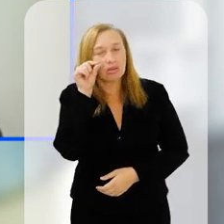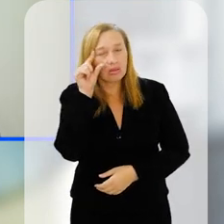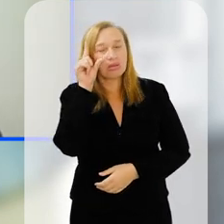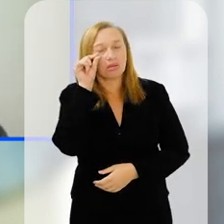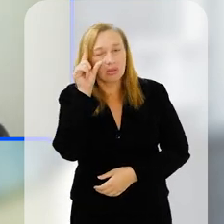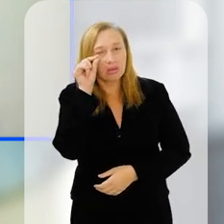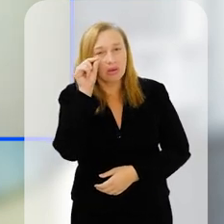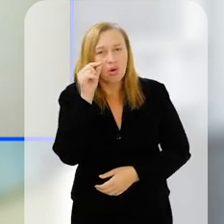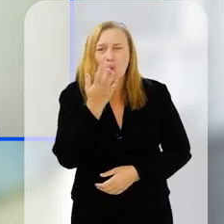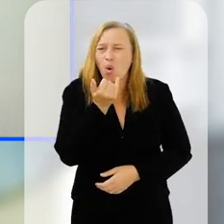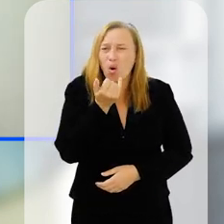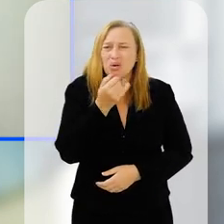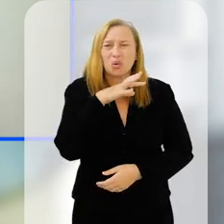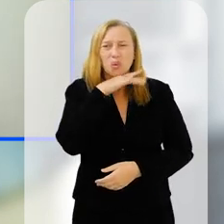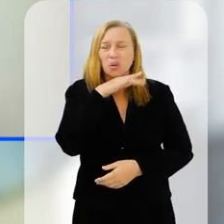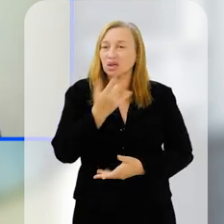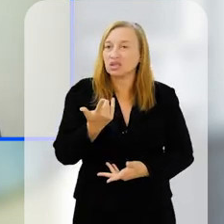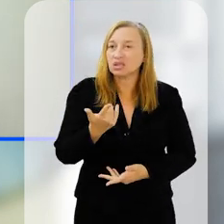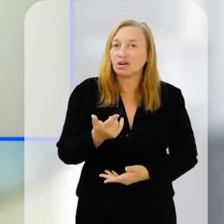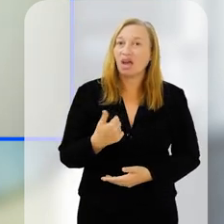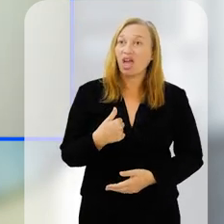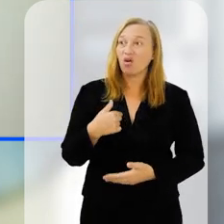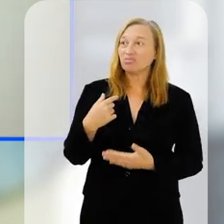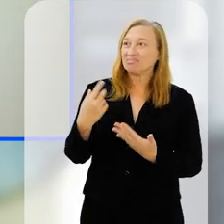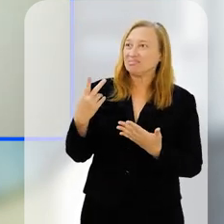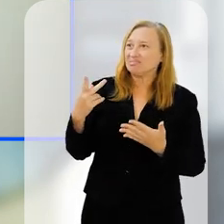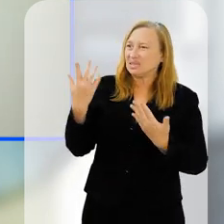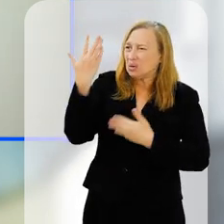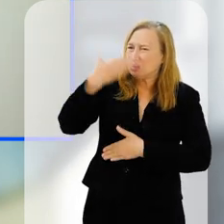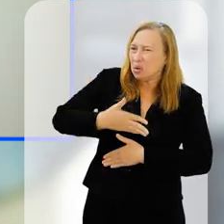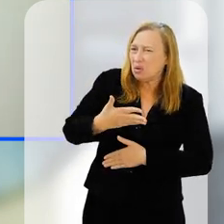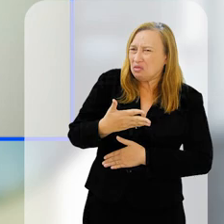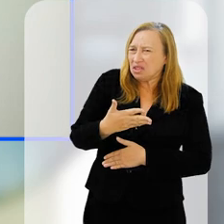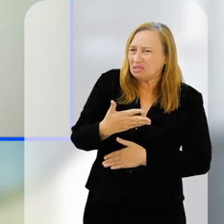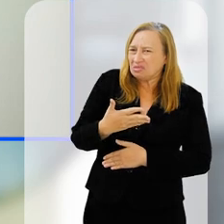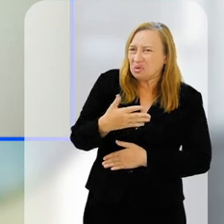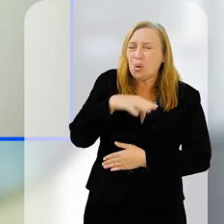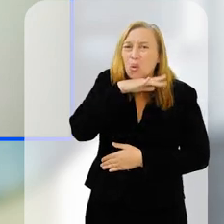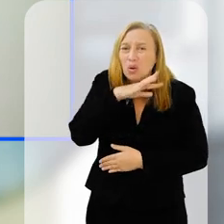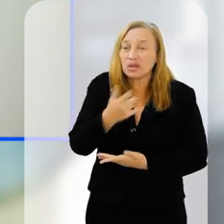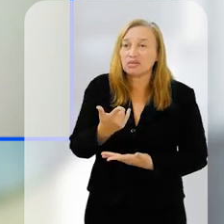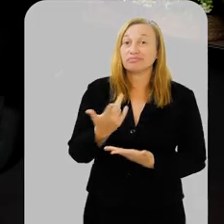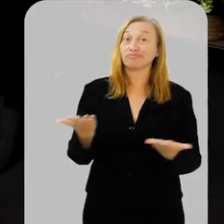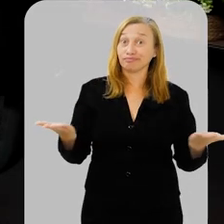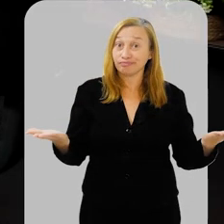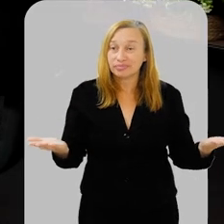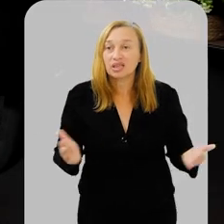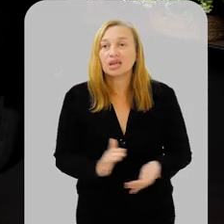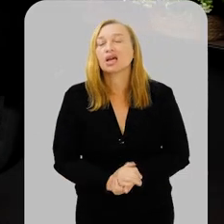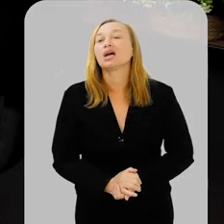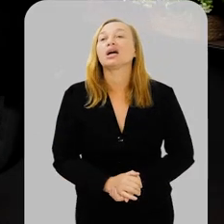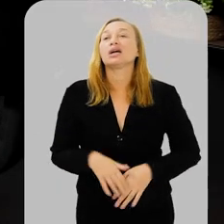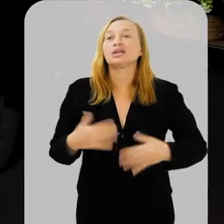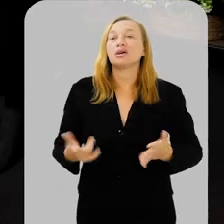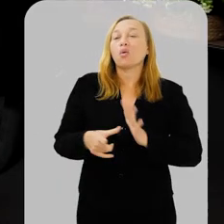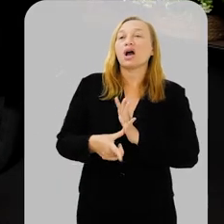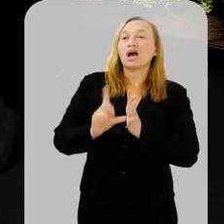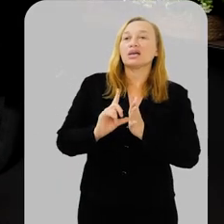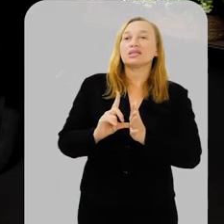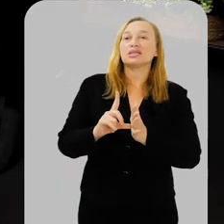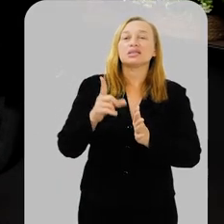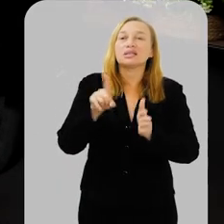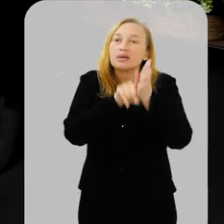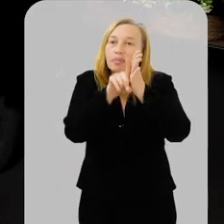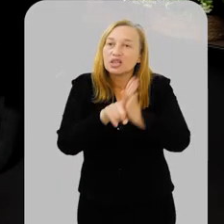Dorme mal, come mal, não faz exercício. Puxa, fui mal na prova. Claro. Agora, olha que interessante, antes dessa